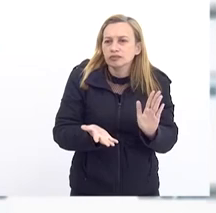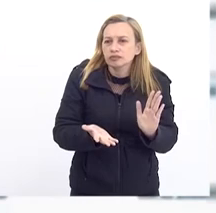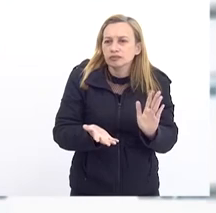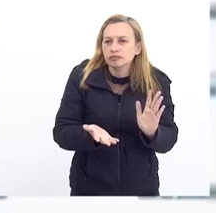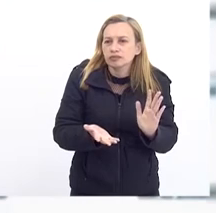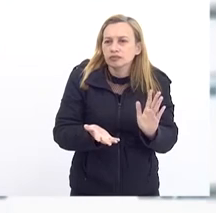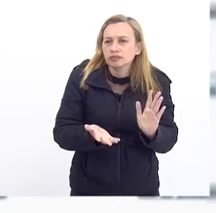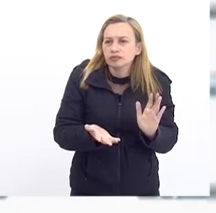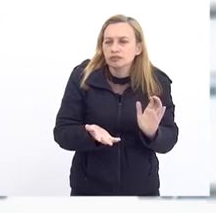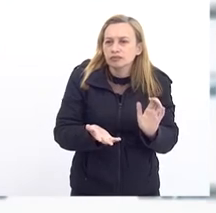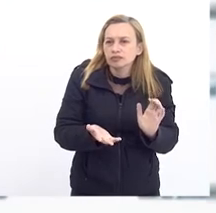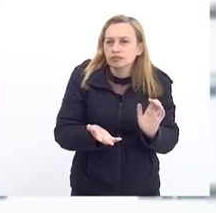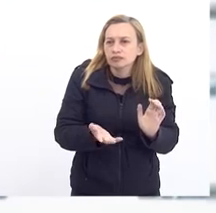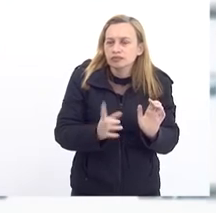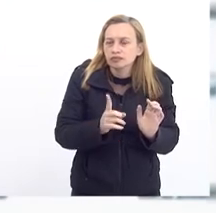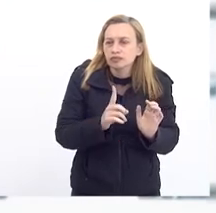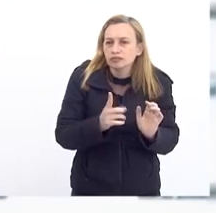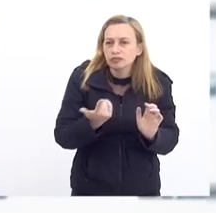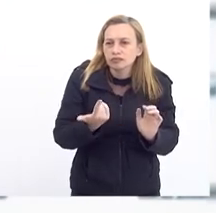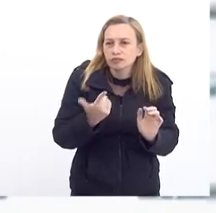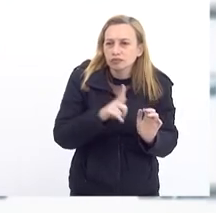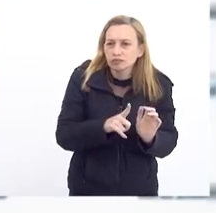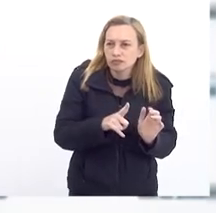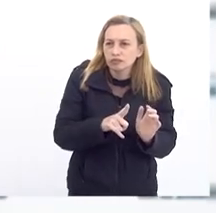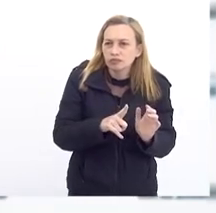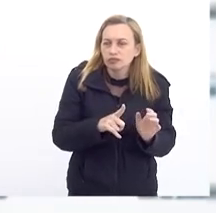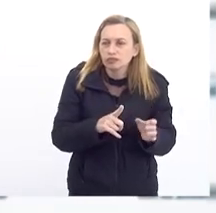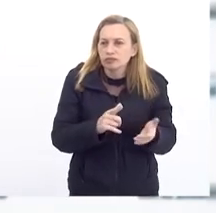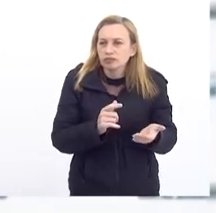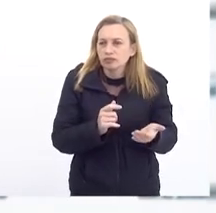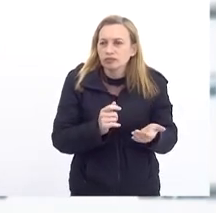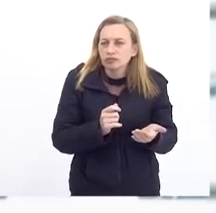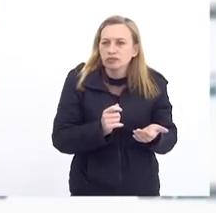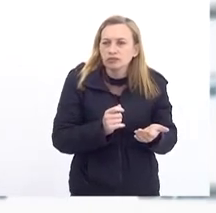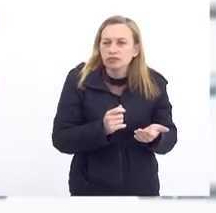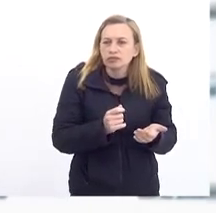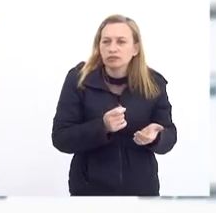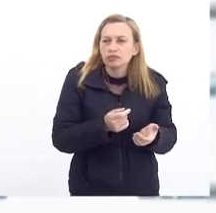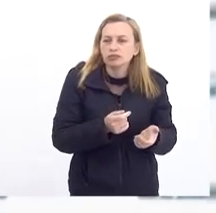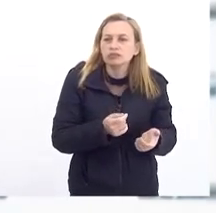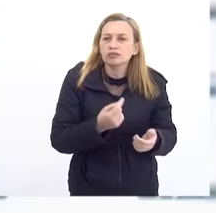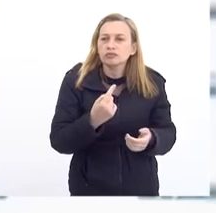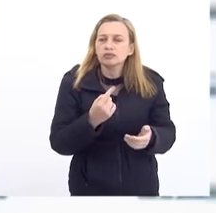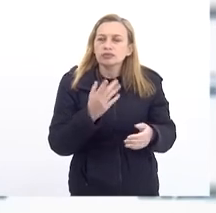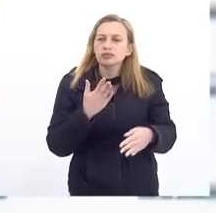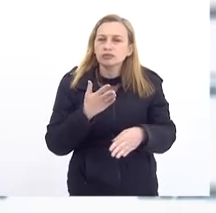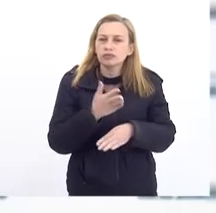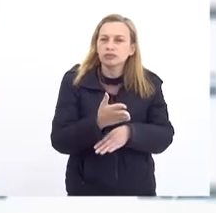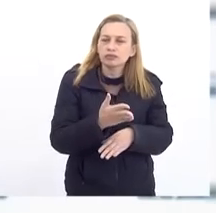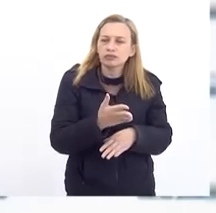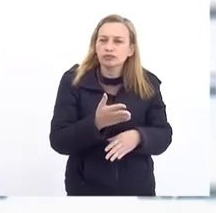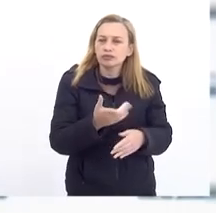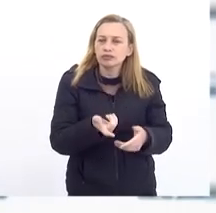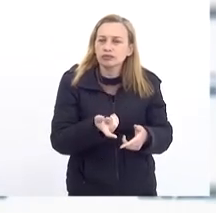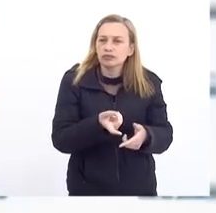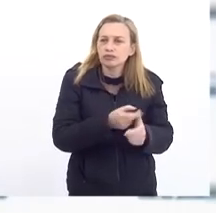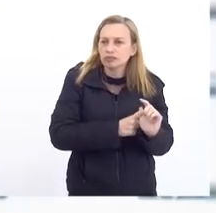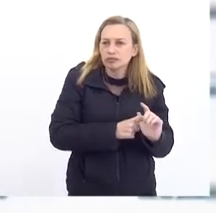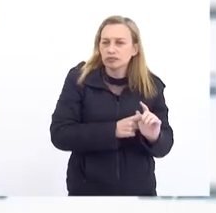Ou seja Eles não ganham No conselho De contribuintes Isso vai Para a dívida Ativa A procuradoria